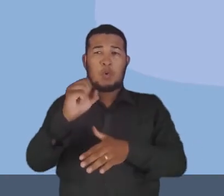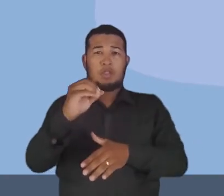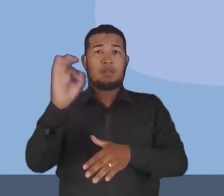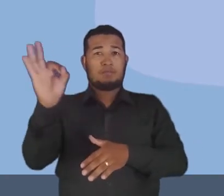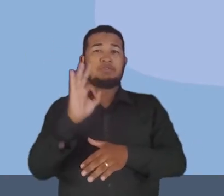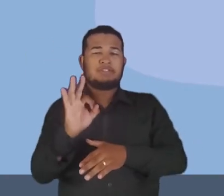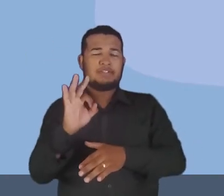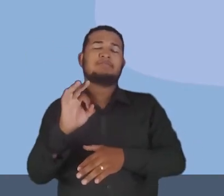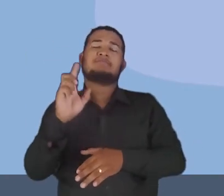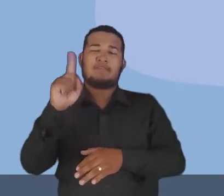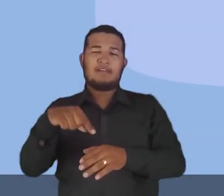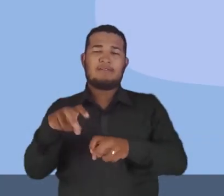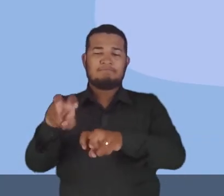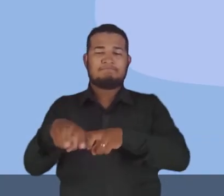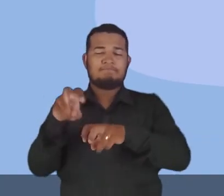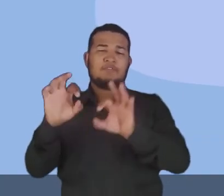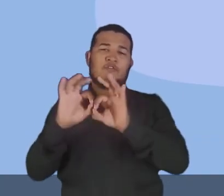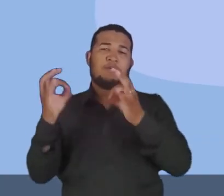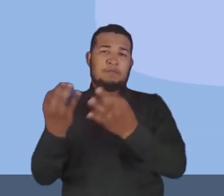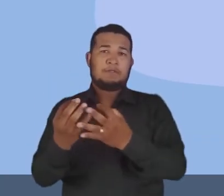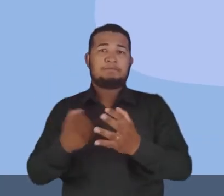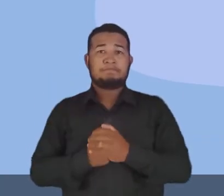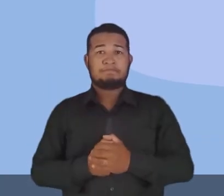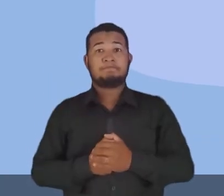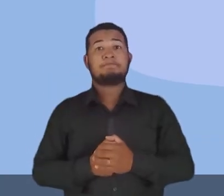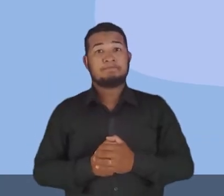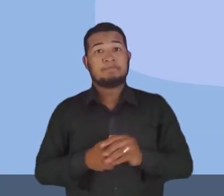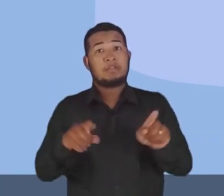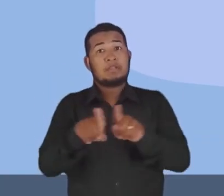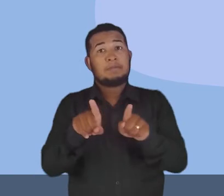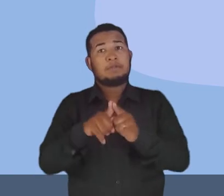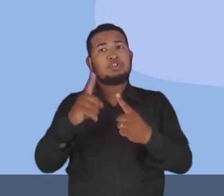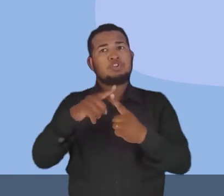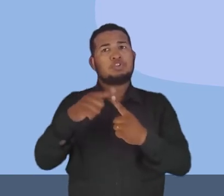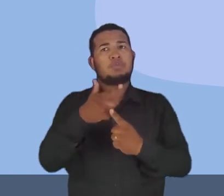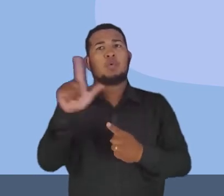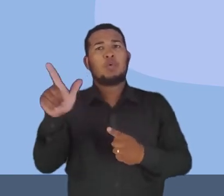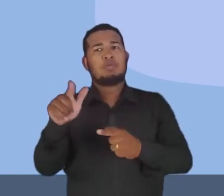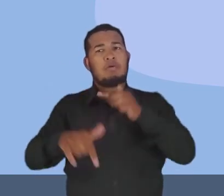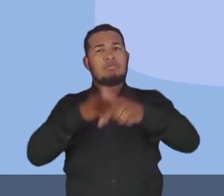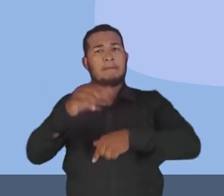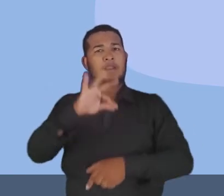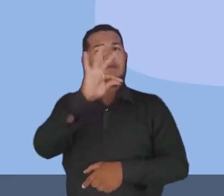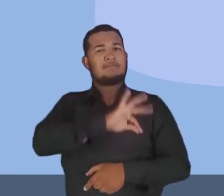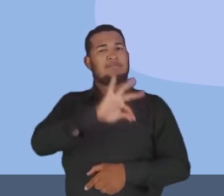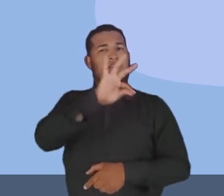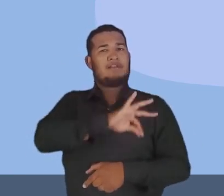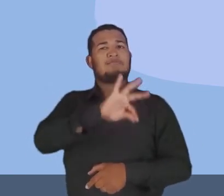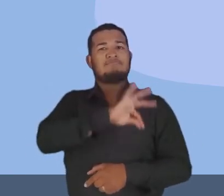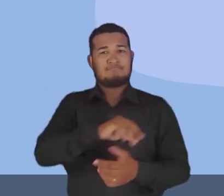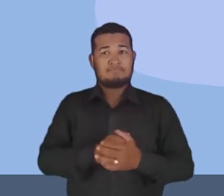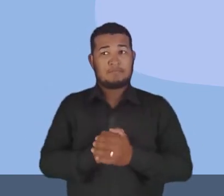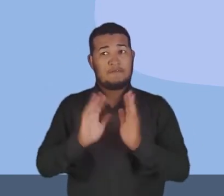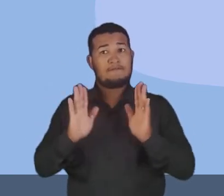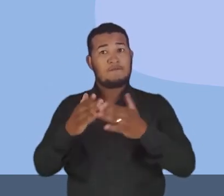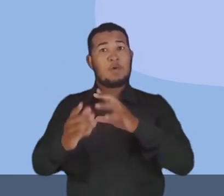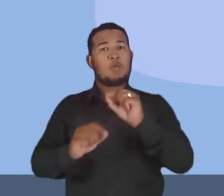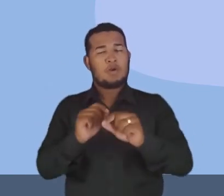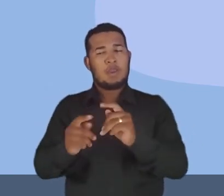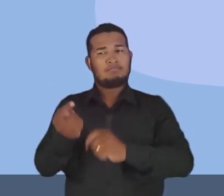de obra nos estabelecimentos agrícolas. Outro tipo, trabalho assalariado, esse voltado a